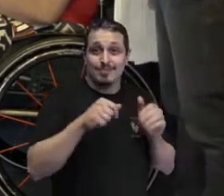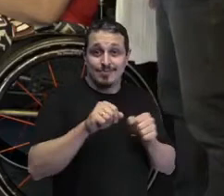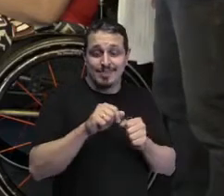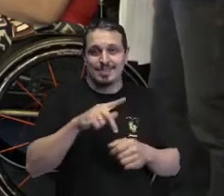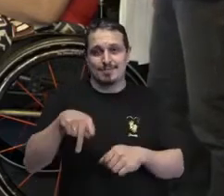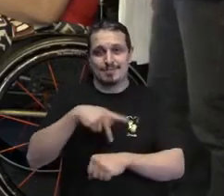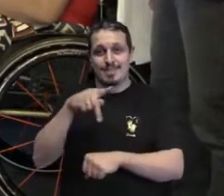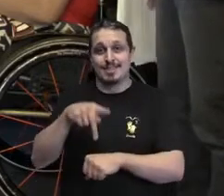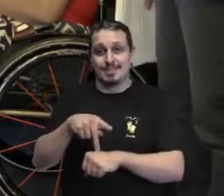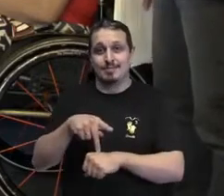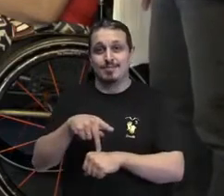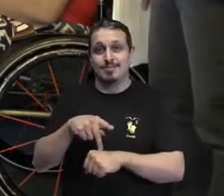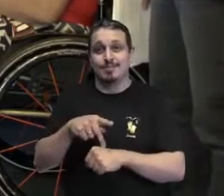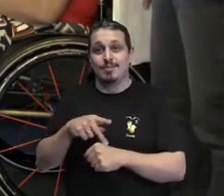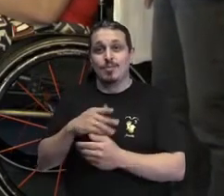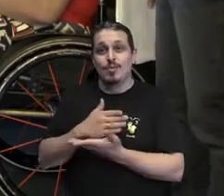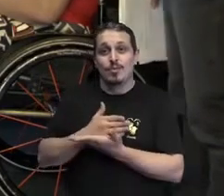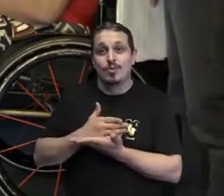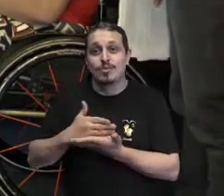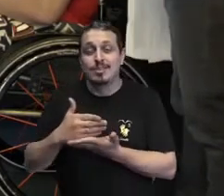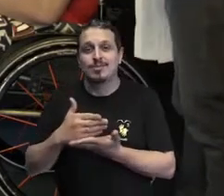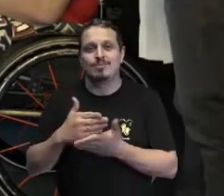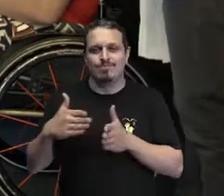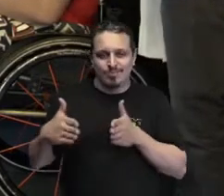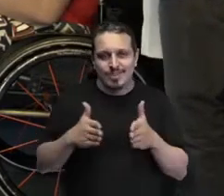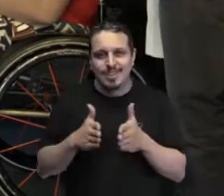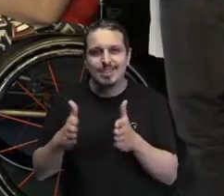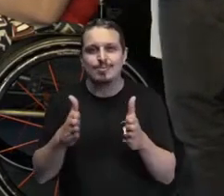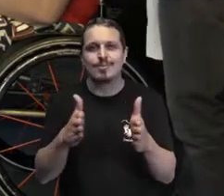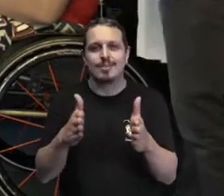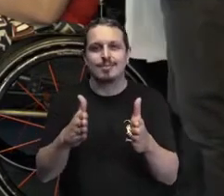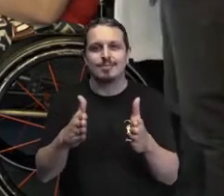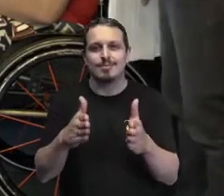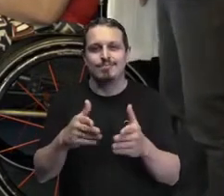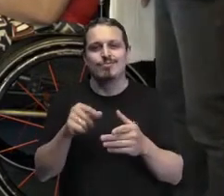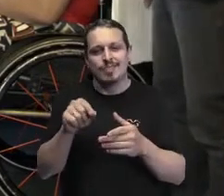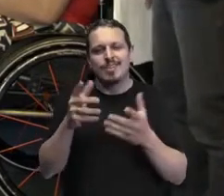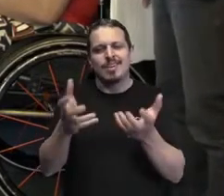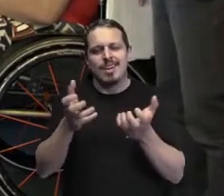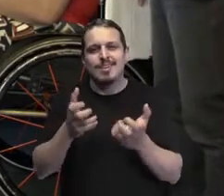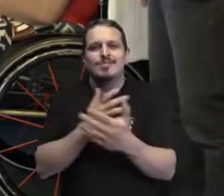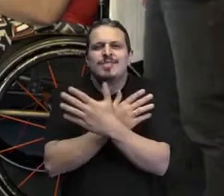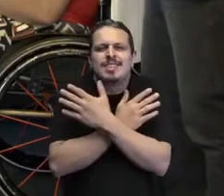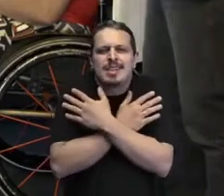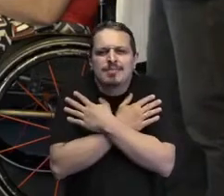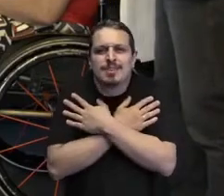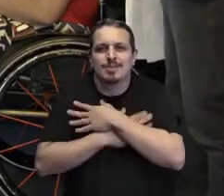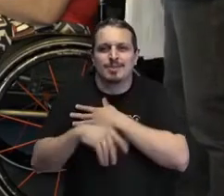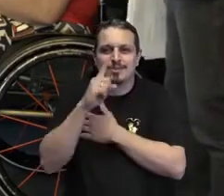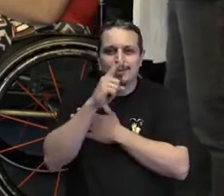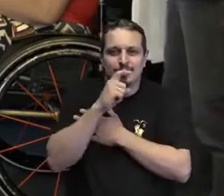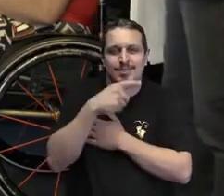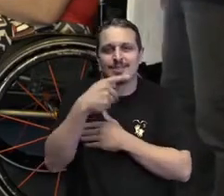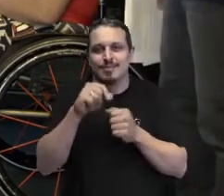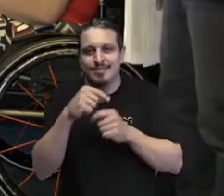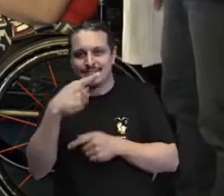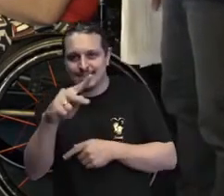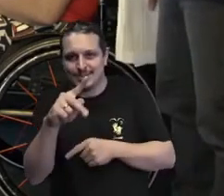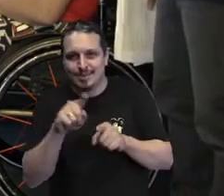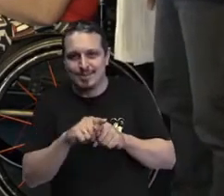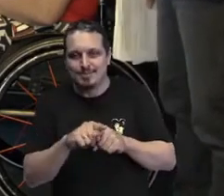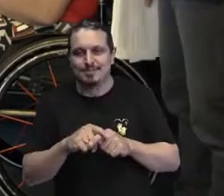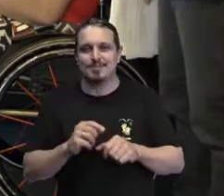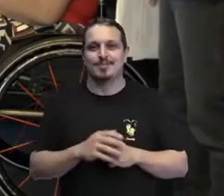de inclusão quando eu comecei minha caminhada e jornada. E eu gostaria de te mandar um super abraço para o seu pai, que é o presidente da Federação, e com certeza